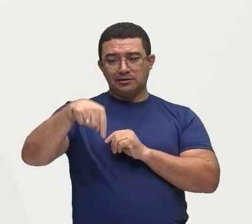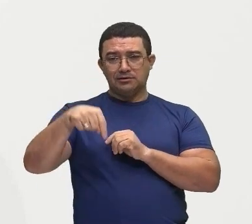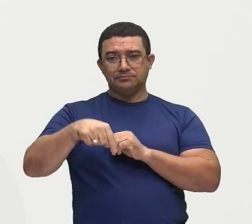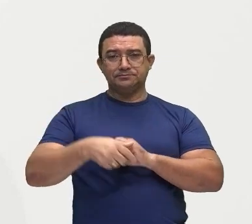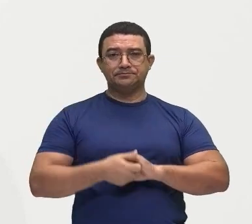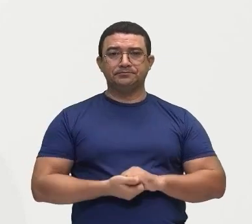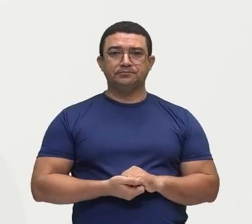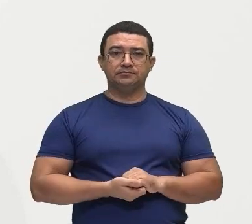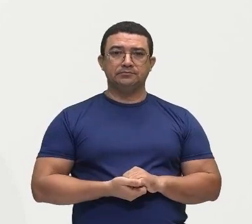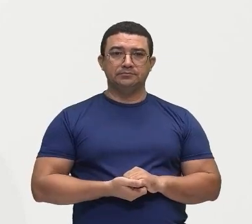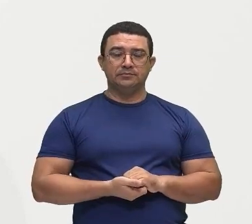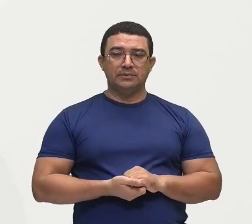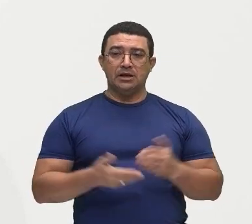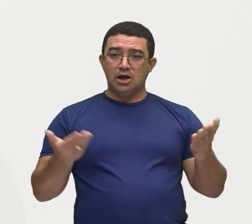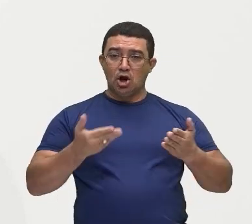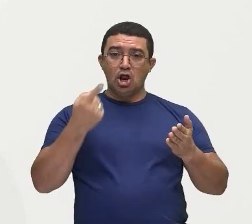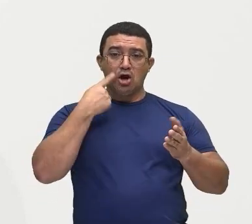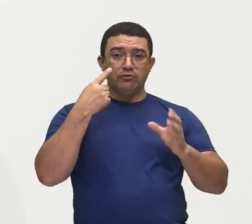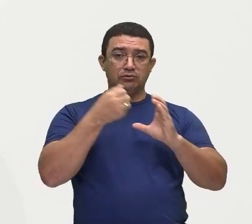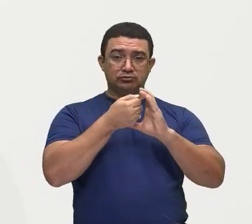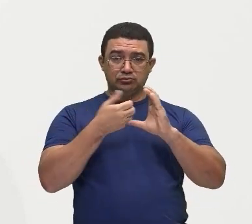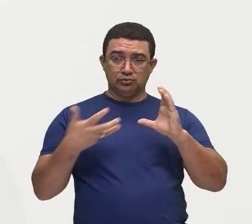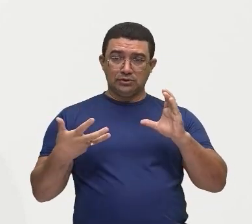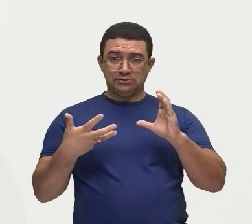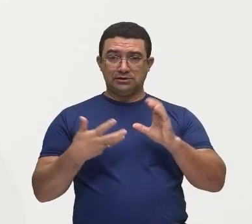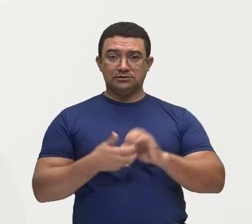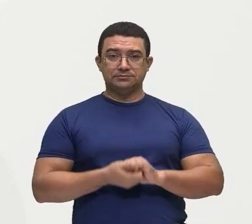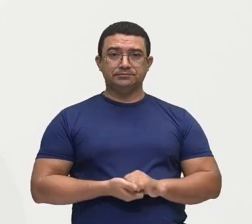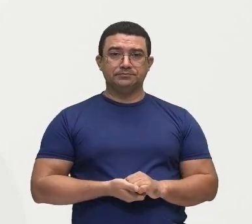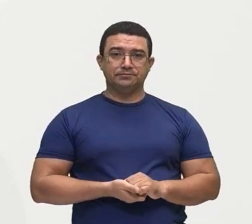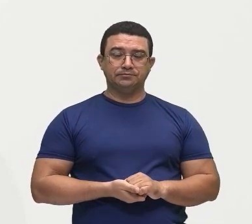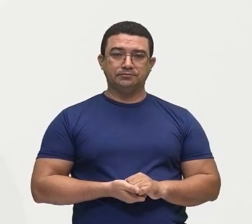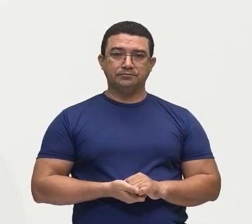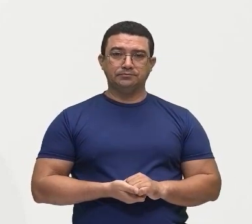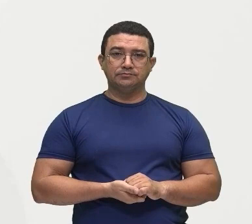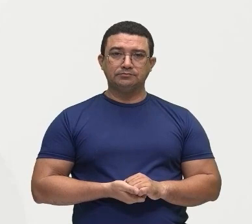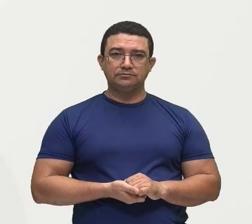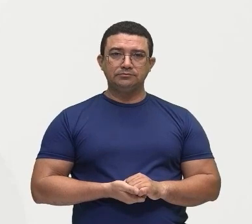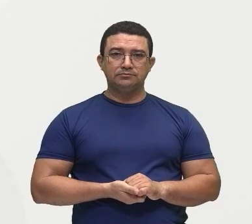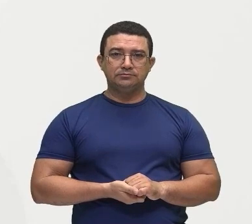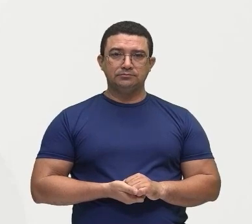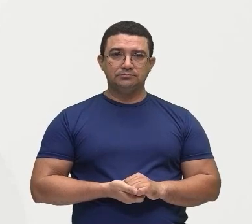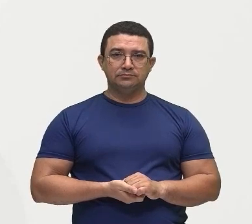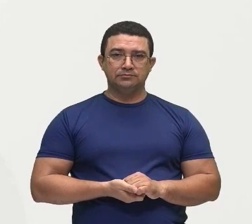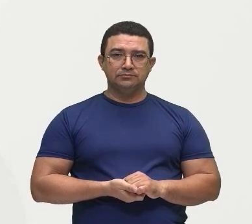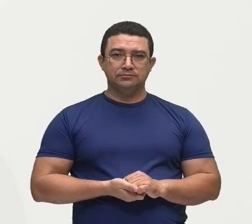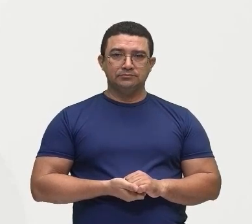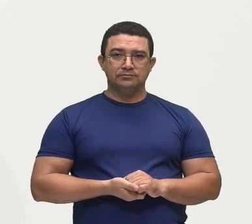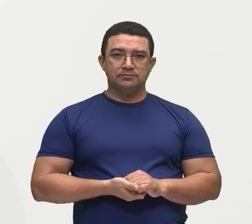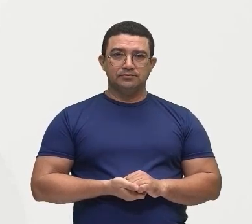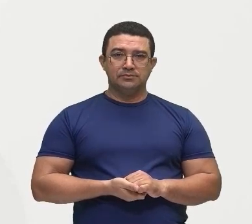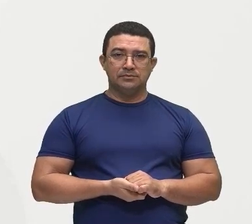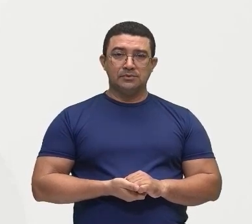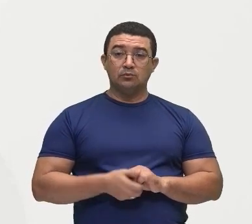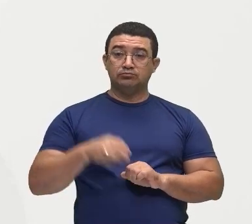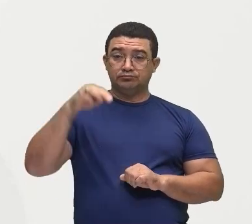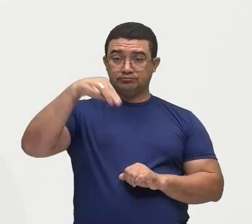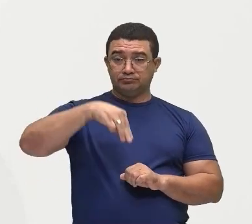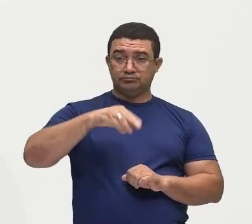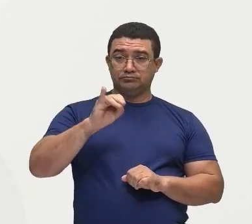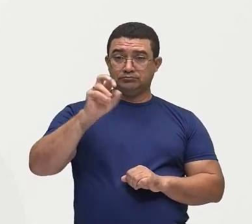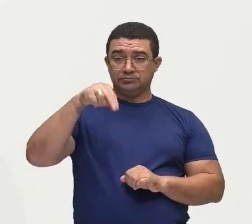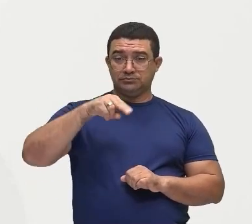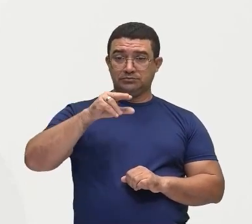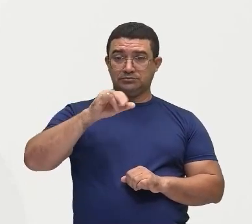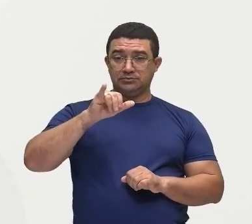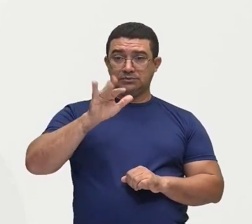ver as características. Temos o minifúndio. Aqui no minifúndio, olha, a gente tem uma imagem e